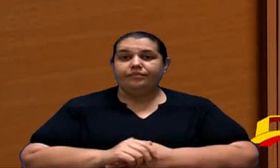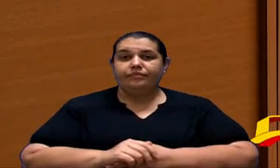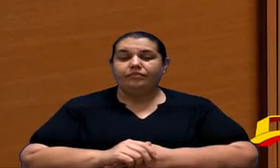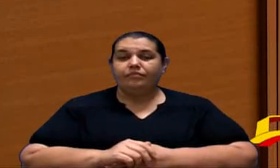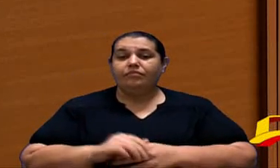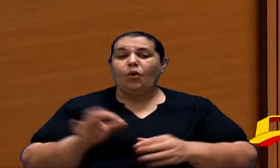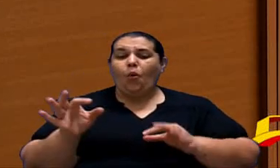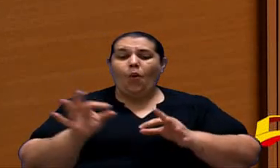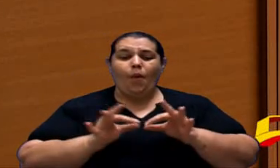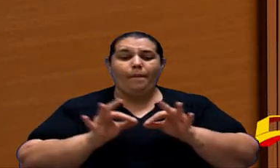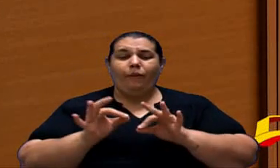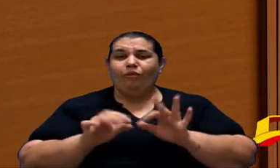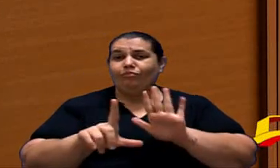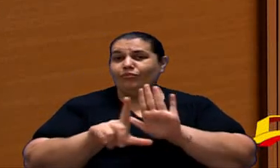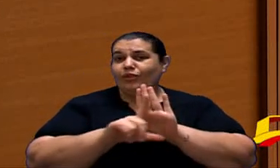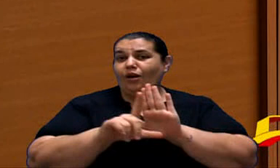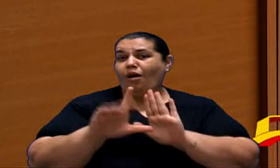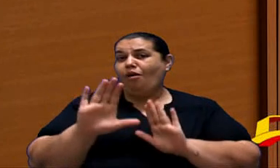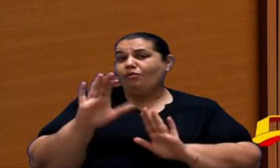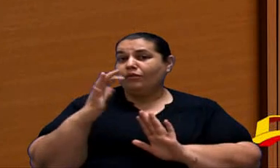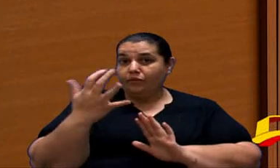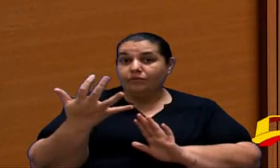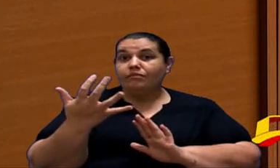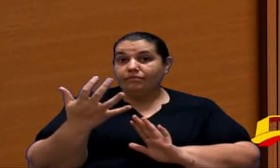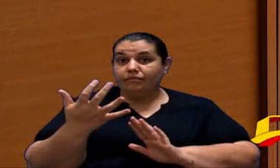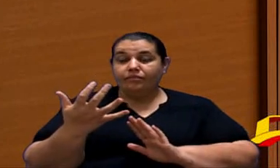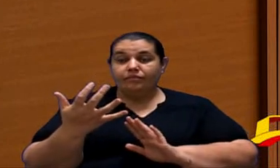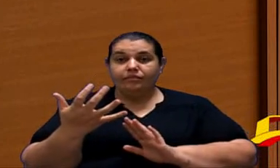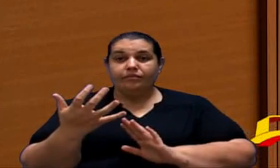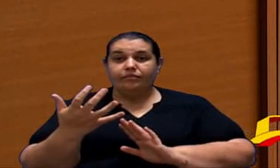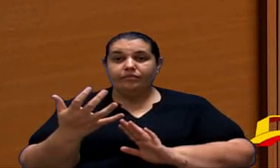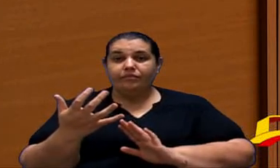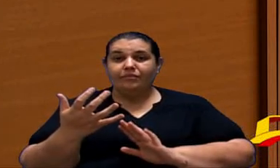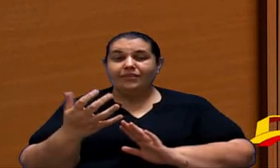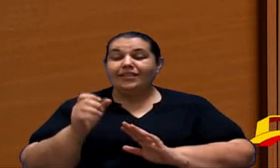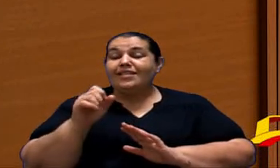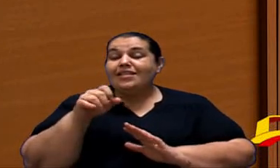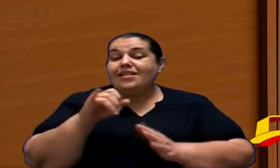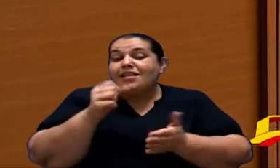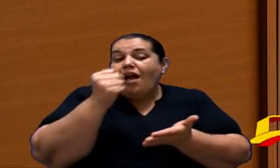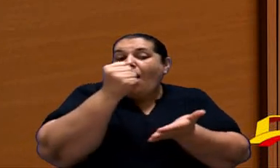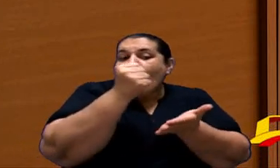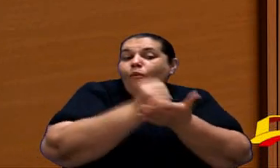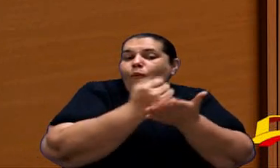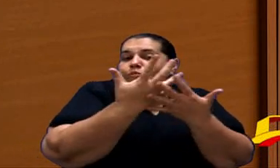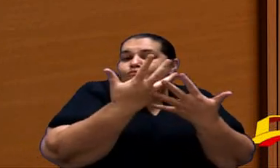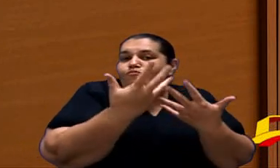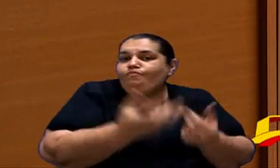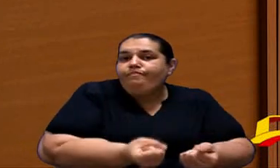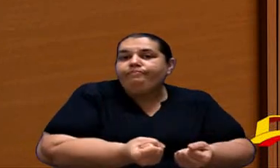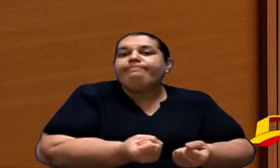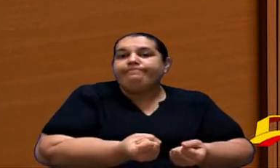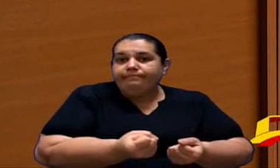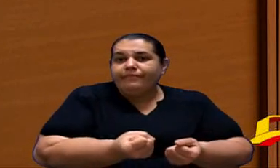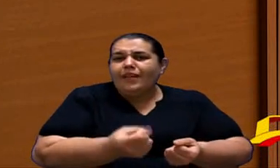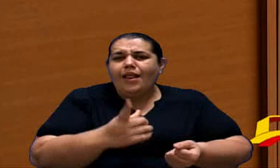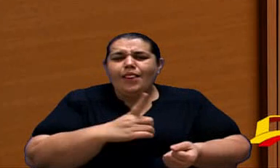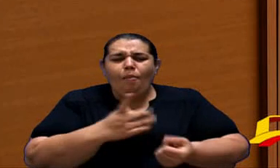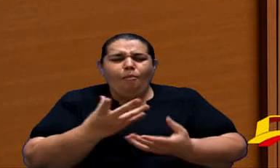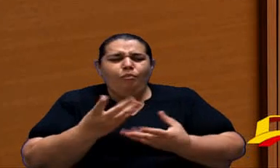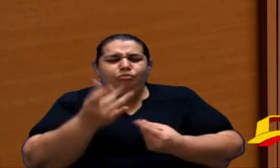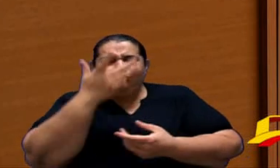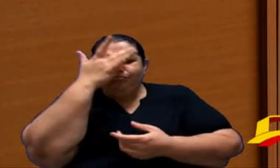esse projeto de lei viesse acontecer a ser aprovado teria hoje muita gente